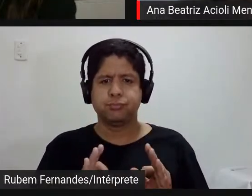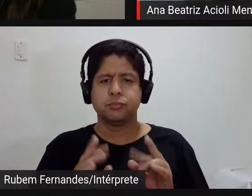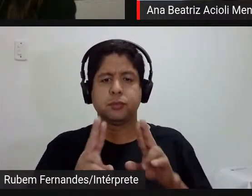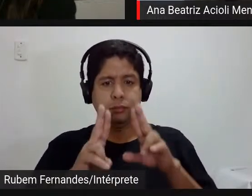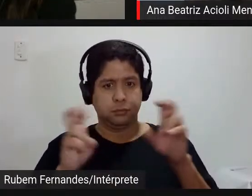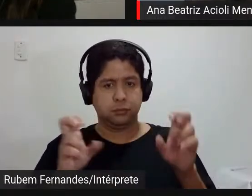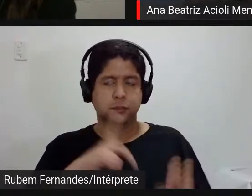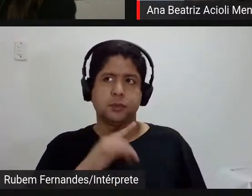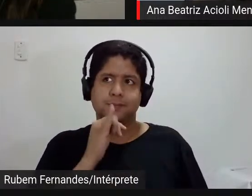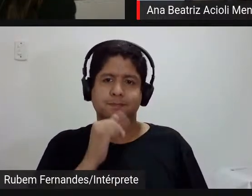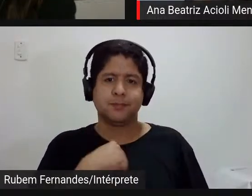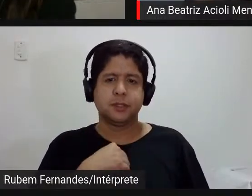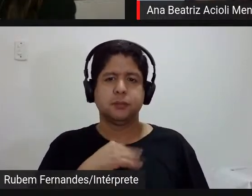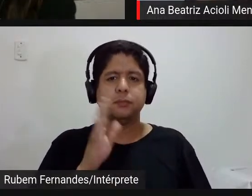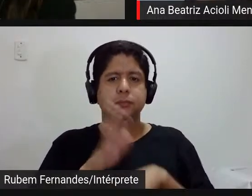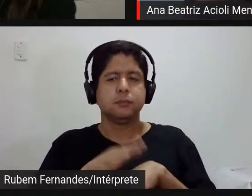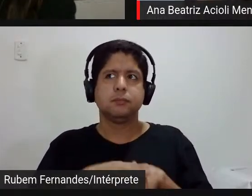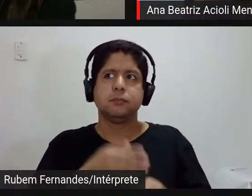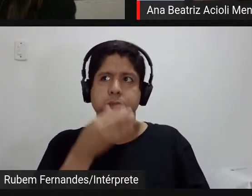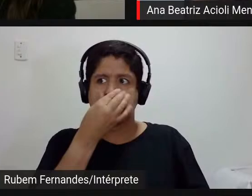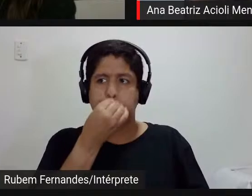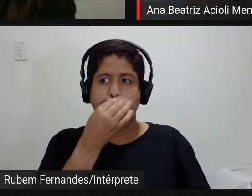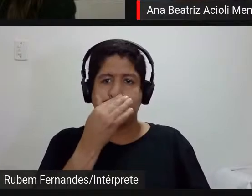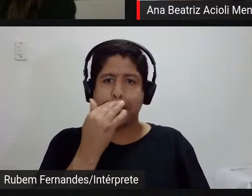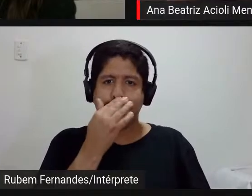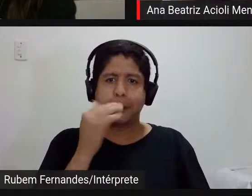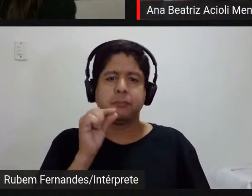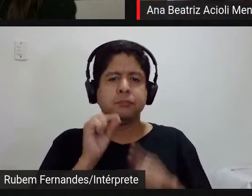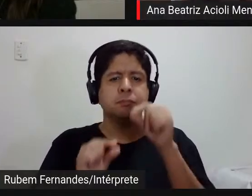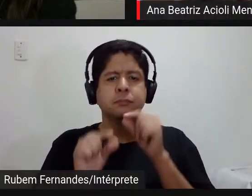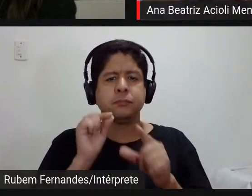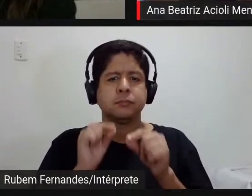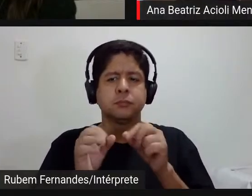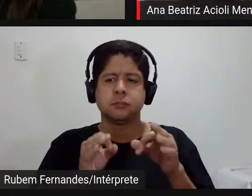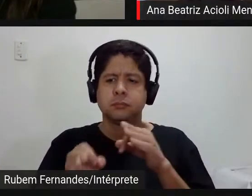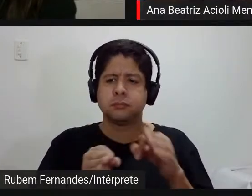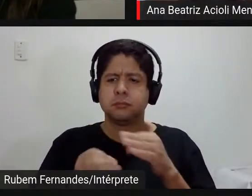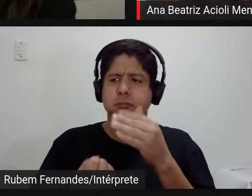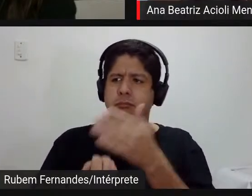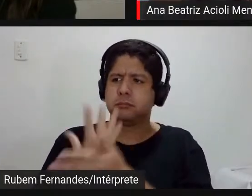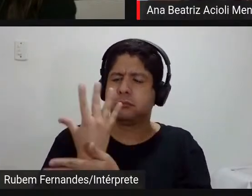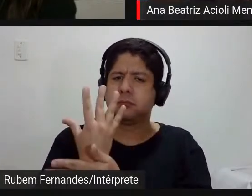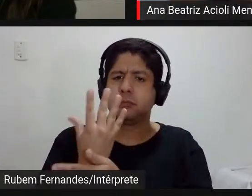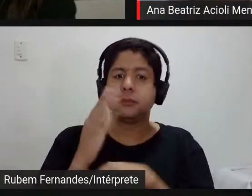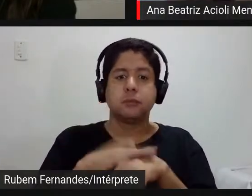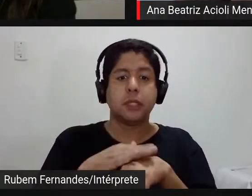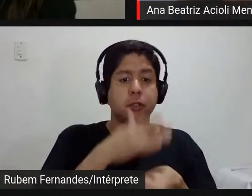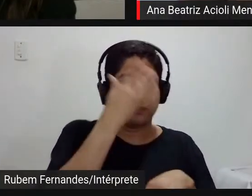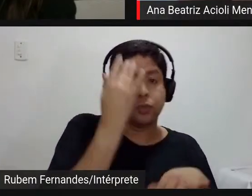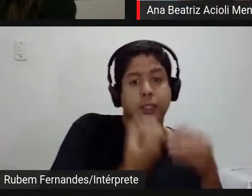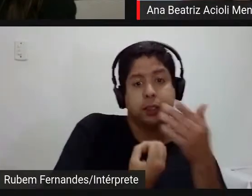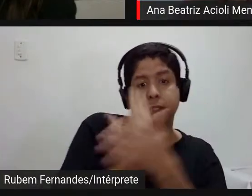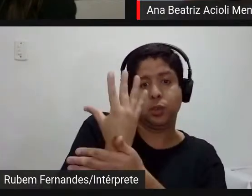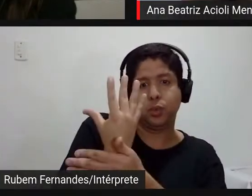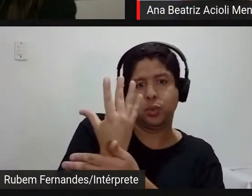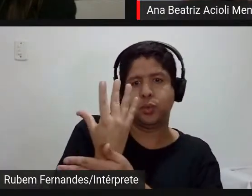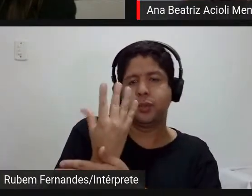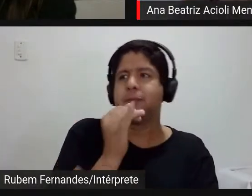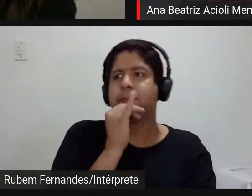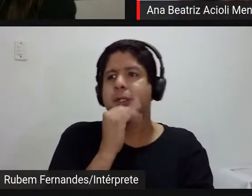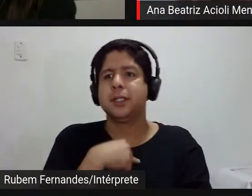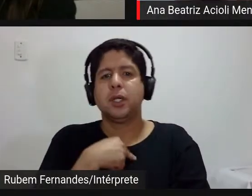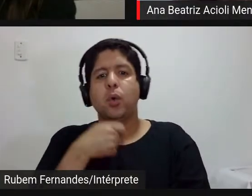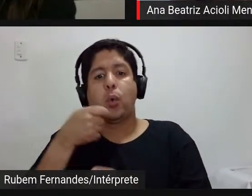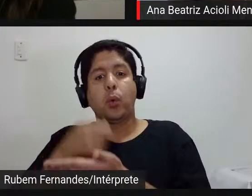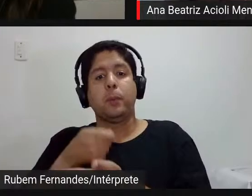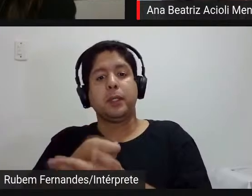conselhação da obra de arte e do artista como a gente tivesse a obrigação